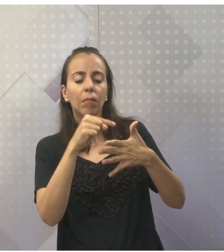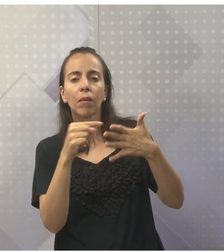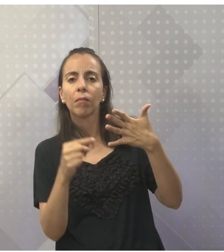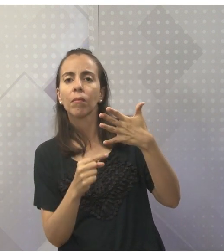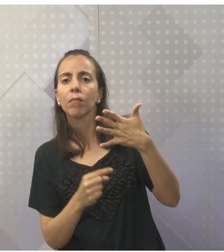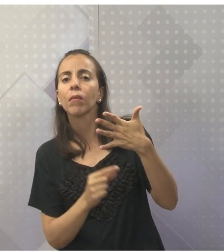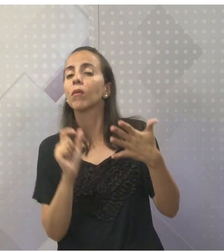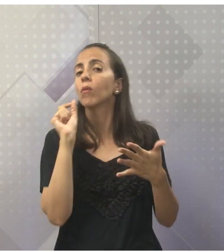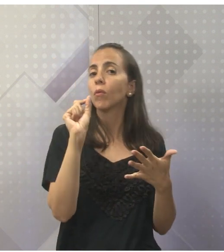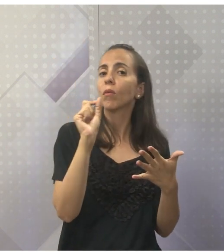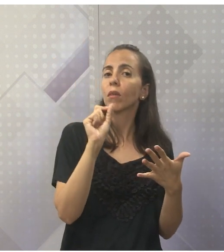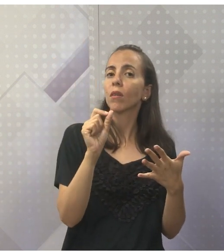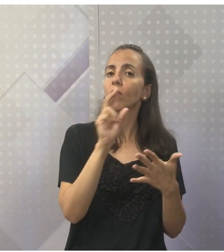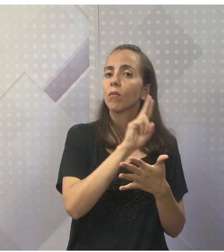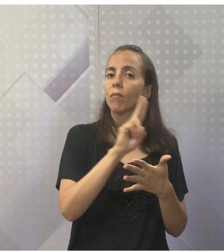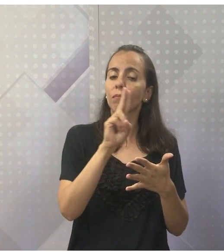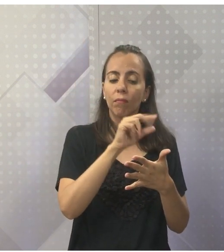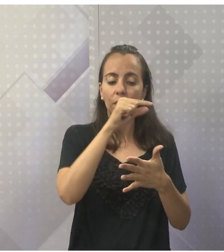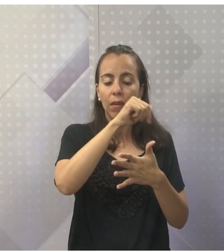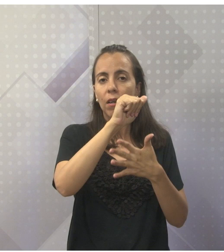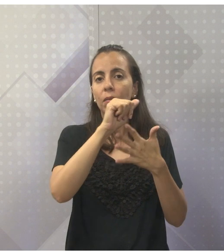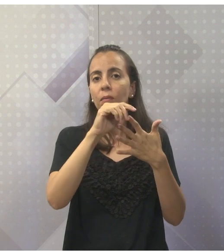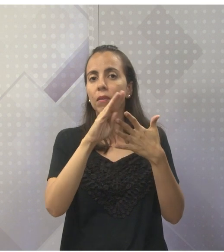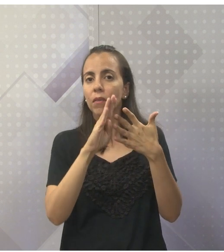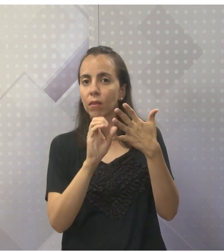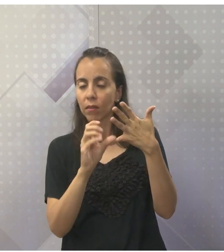muçulmano? Como é que ele é chamado, certo?